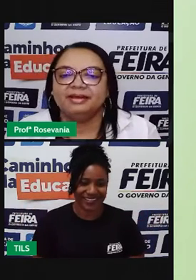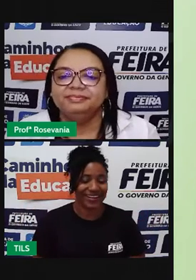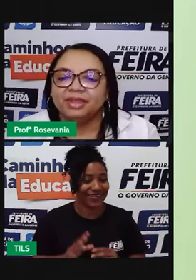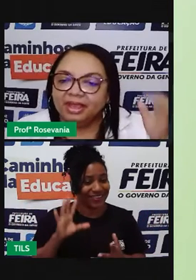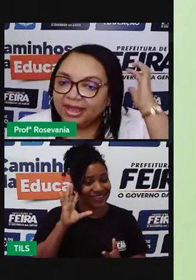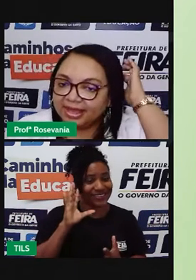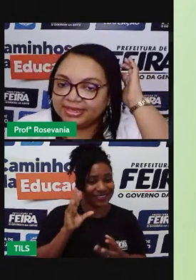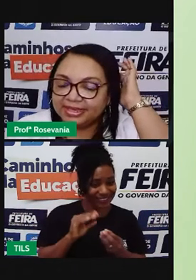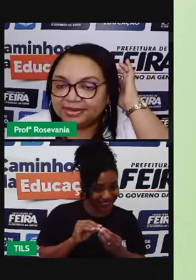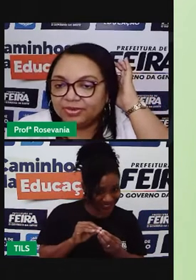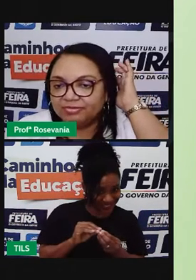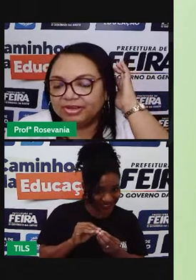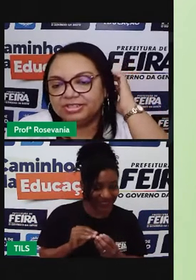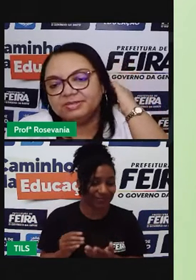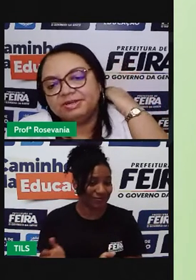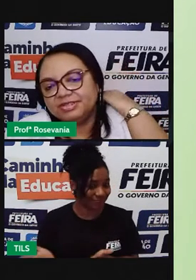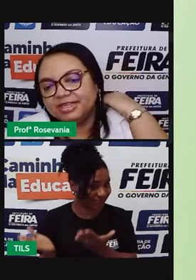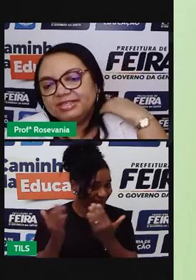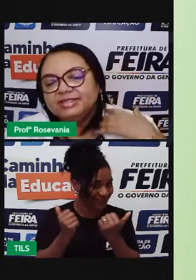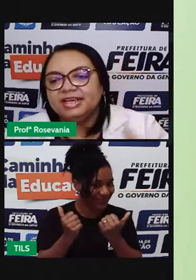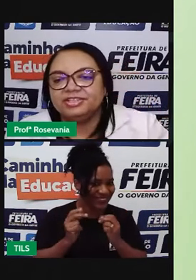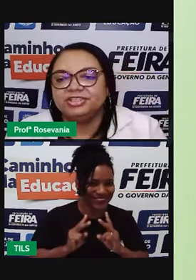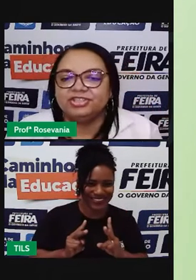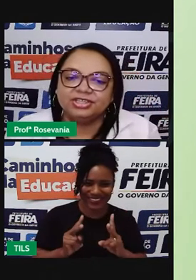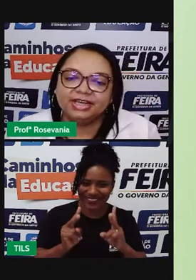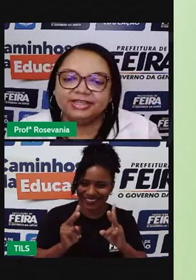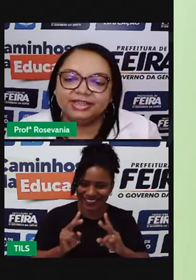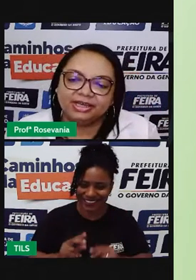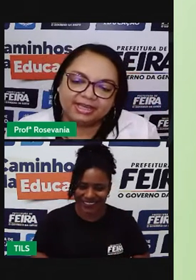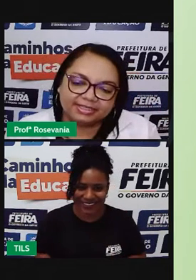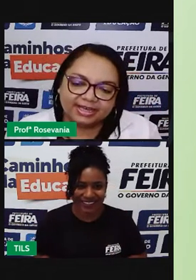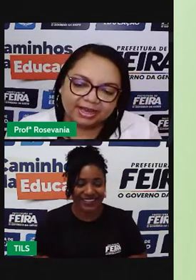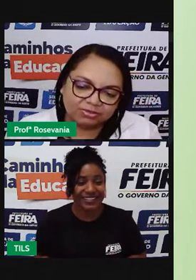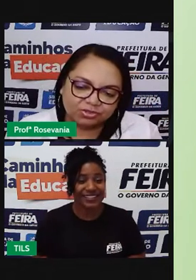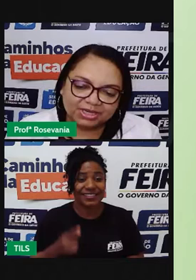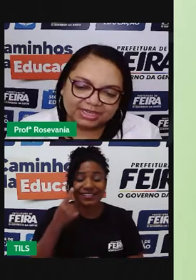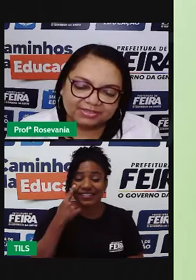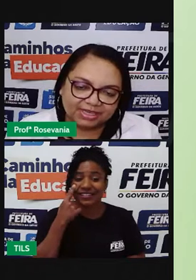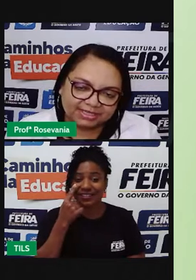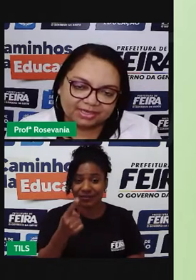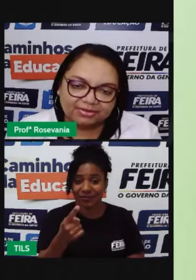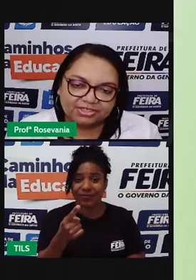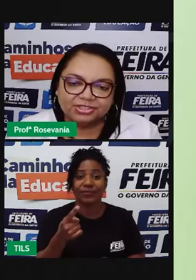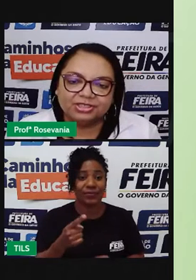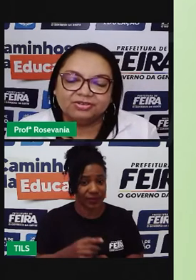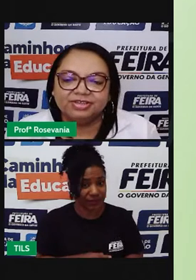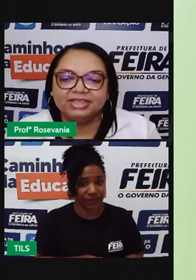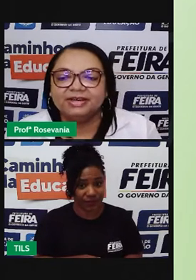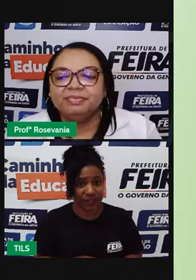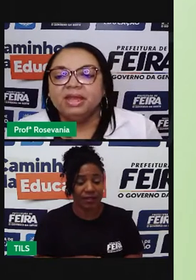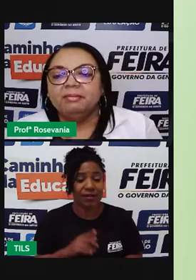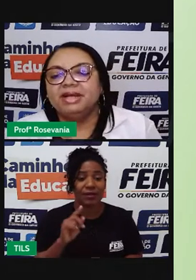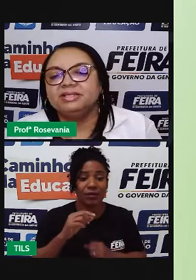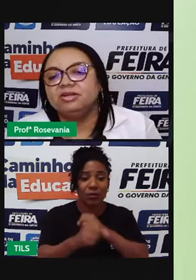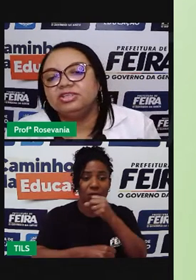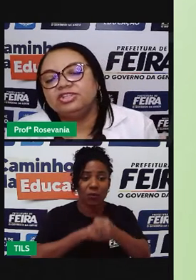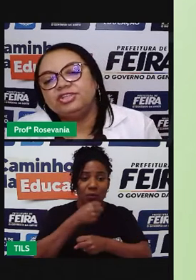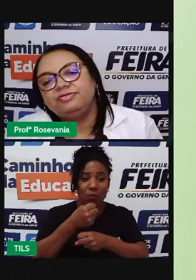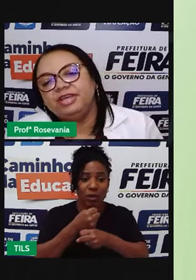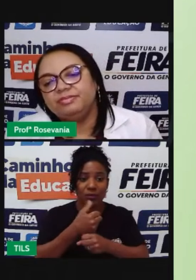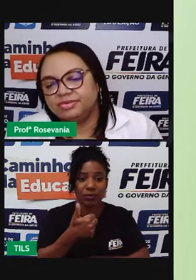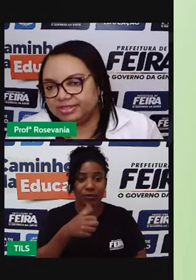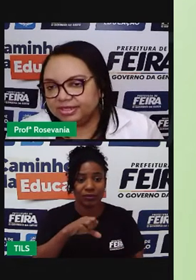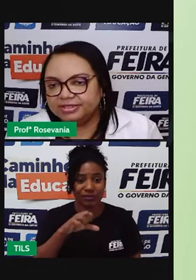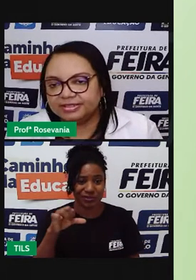vamos lá. Aí, o que eu quero dizer para vocês, que a gente, né, essa é a última classificação, a de 90, mas nós